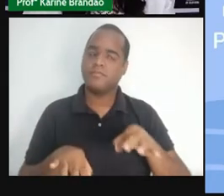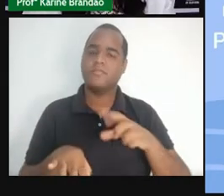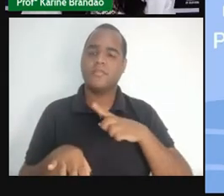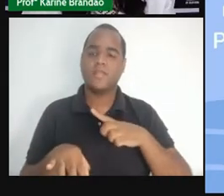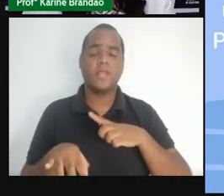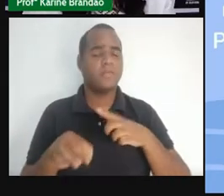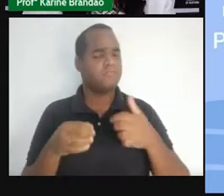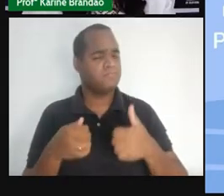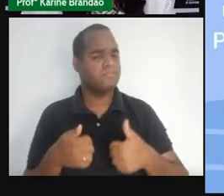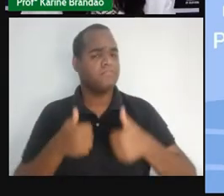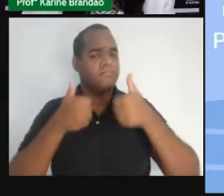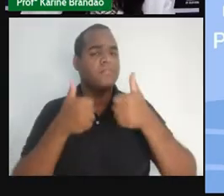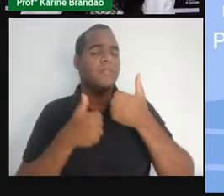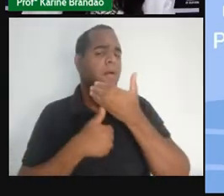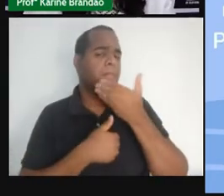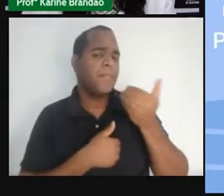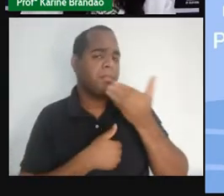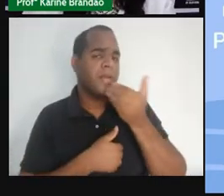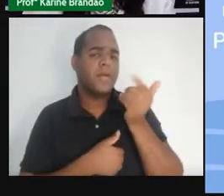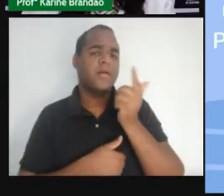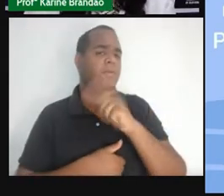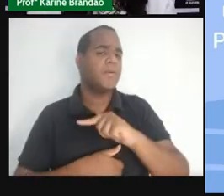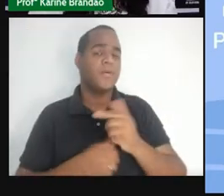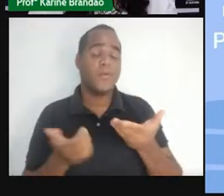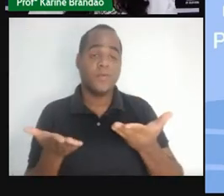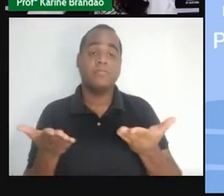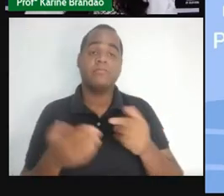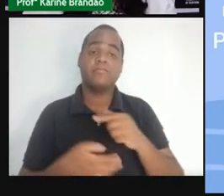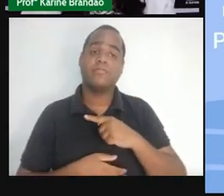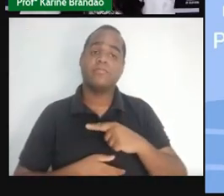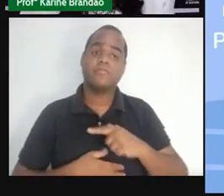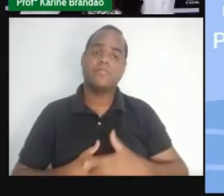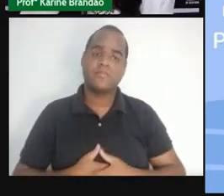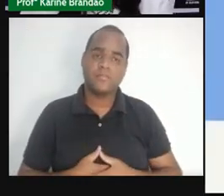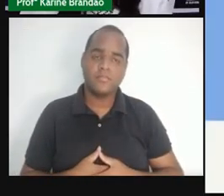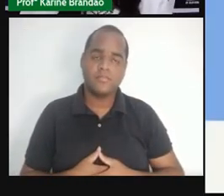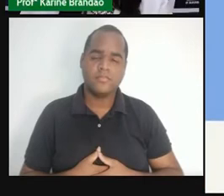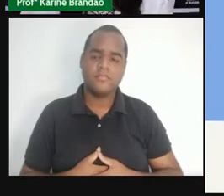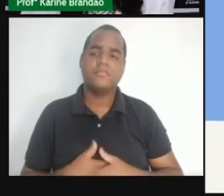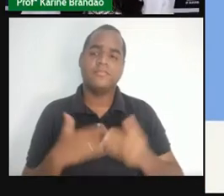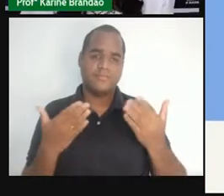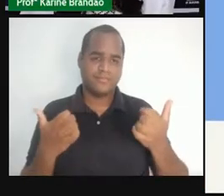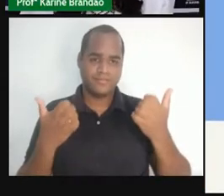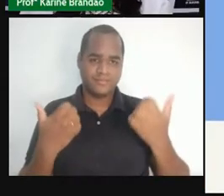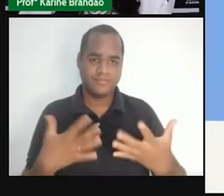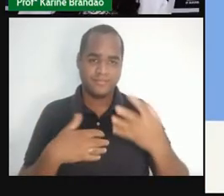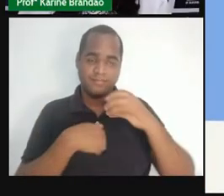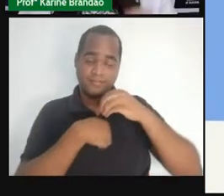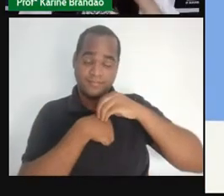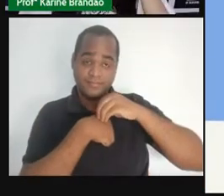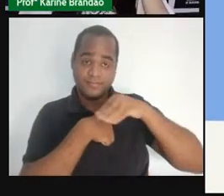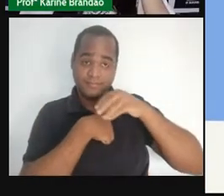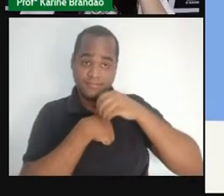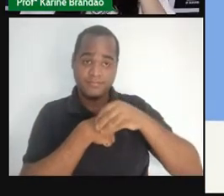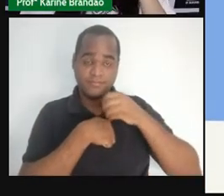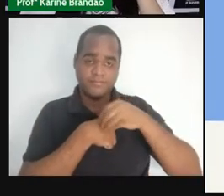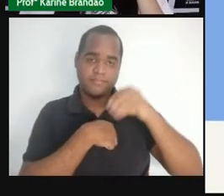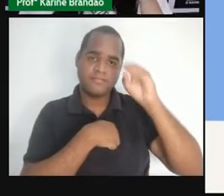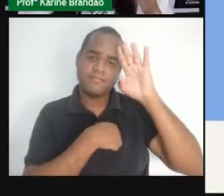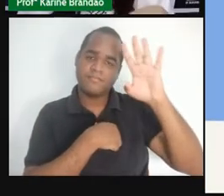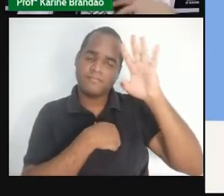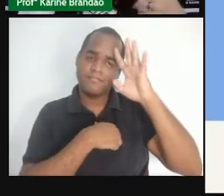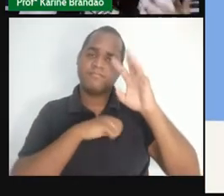social maior e melhor do que nós temos hoje. E eu trago, então, para a nossa aula, pensando, né?